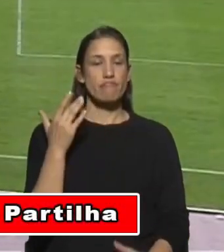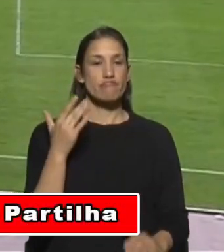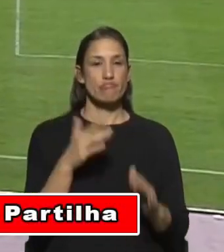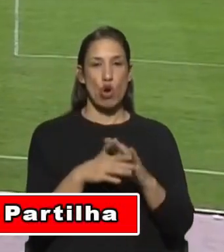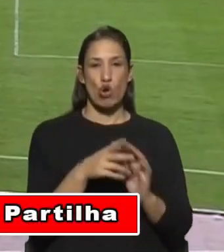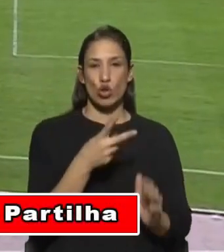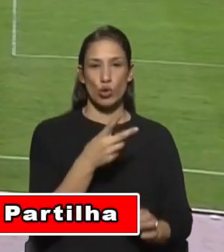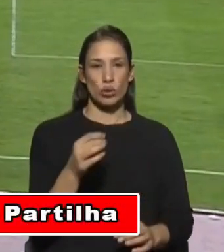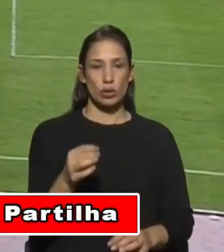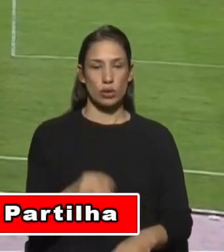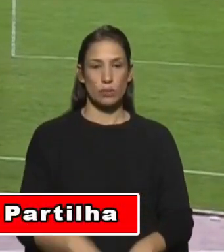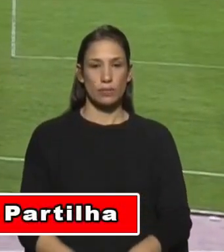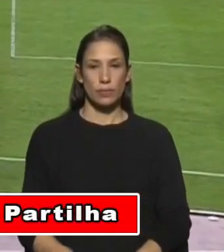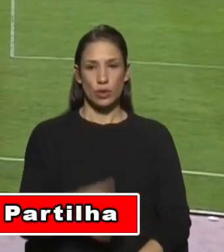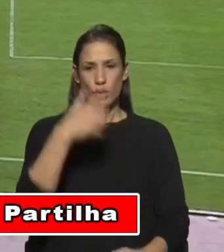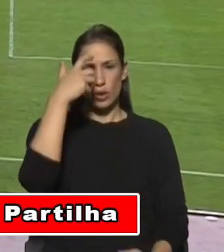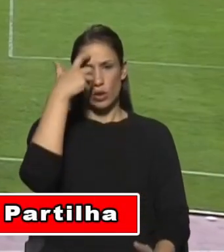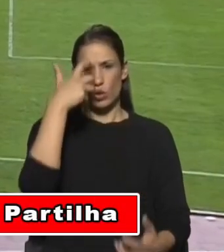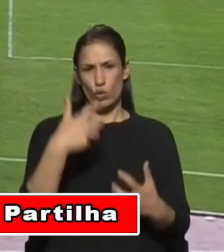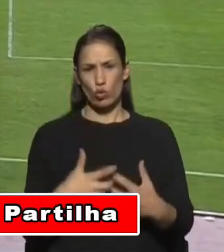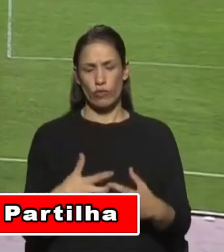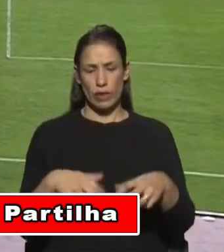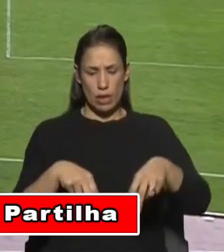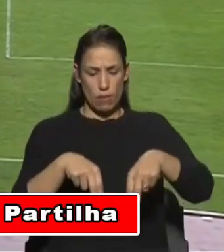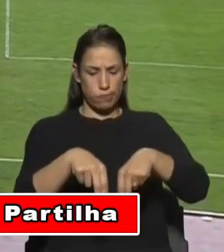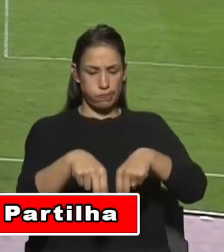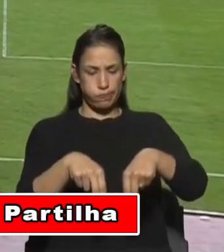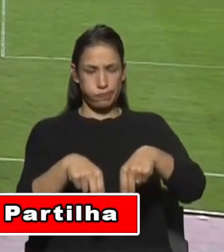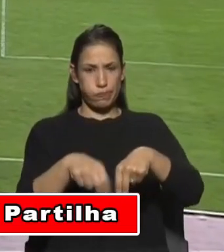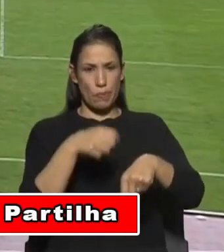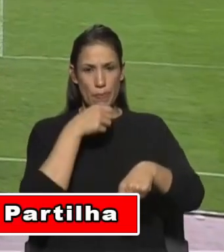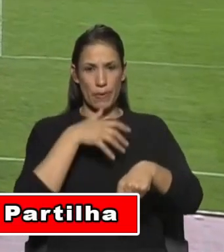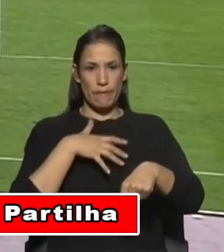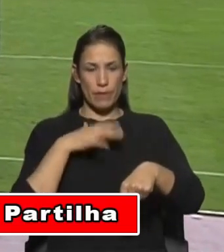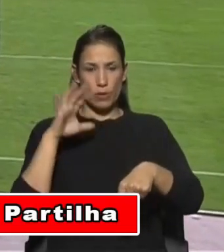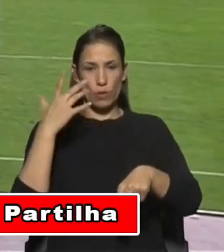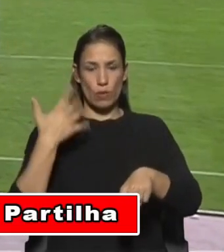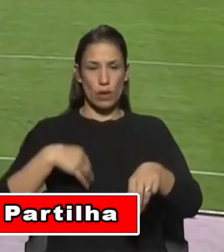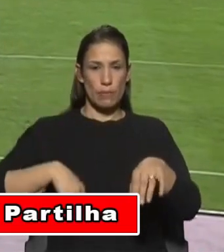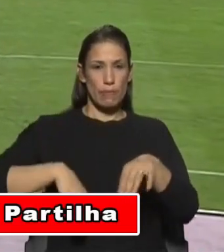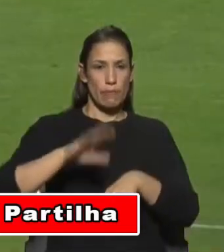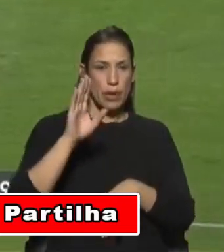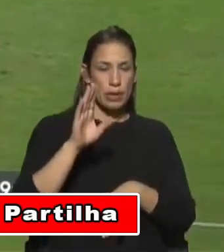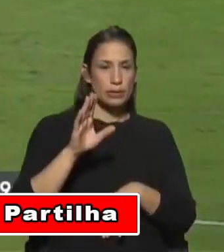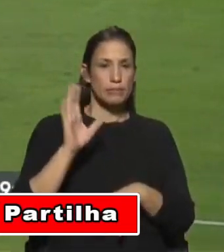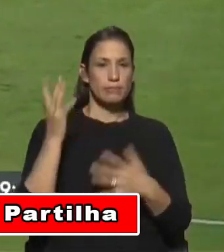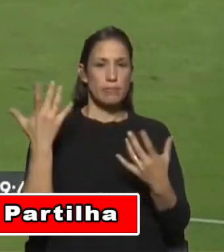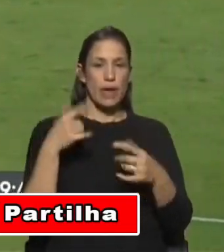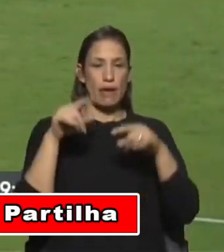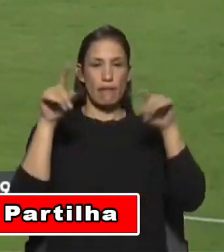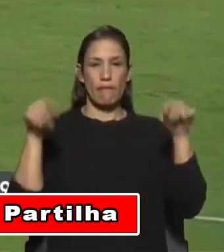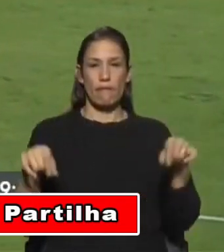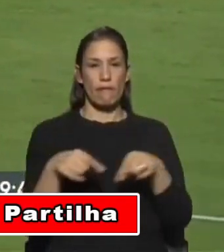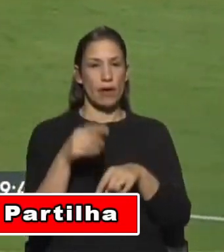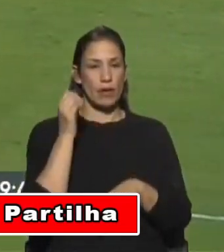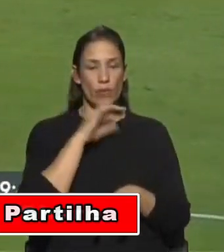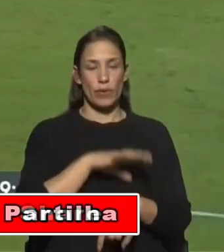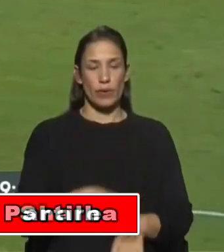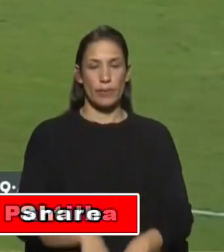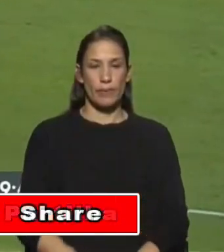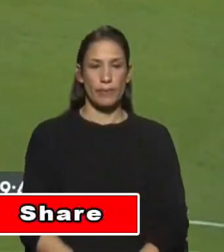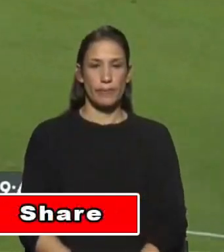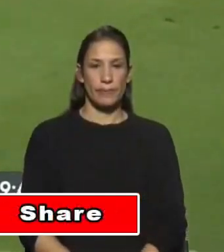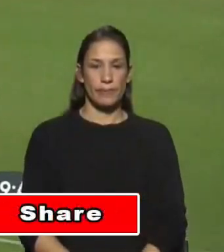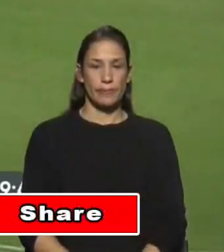Dúvidas na posição do jogador do Benfica no momento do passe. Jogos desta eliminatória e da Taça não contam com o vídeo-árbitro. Antes do